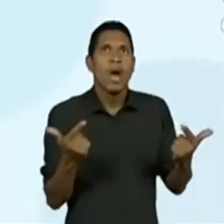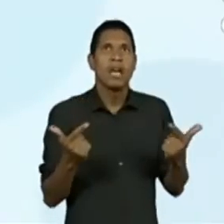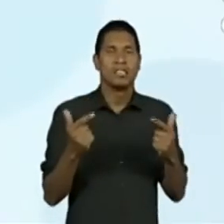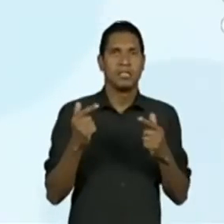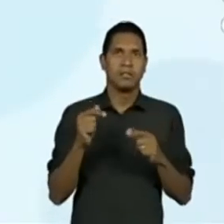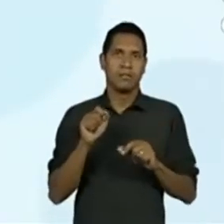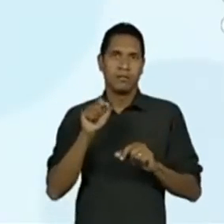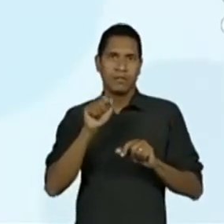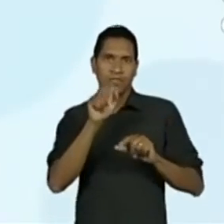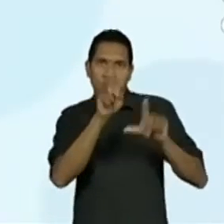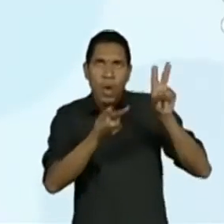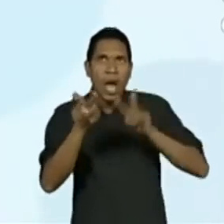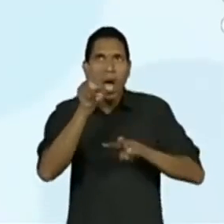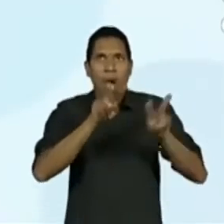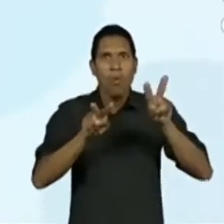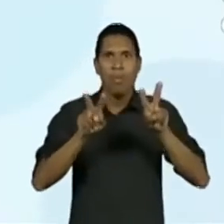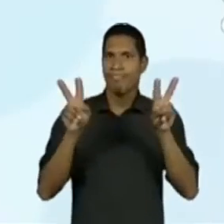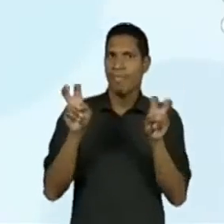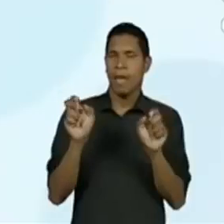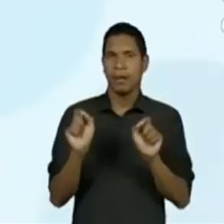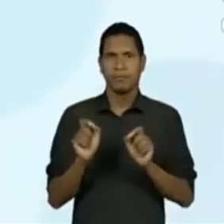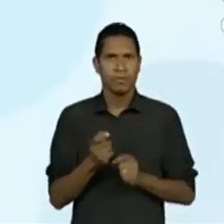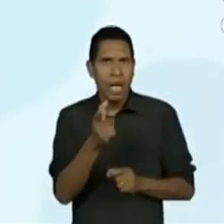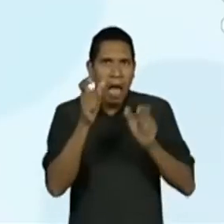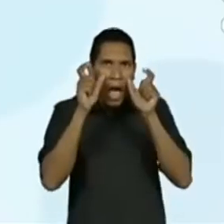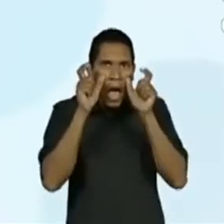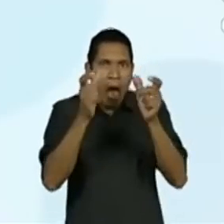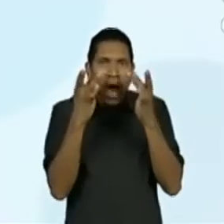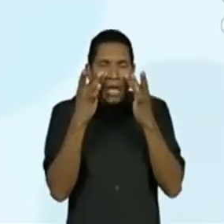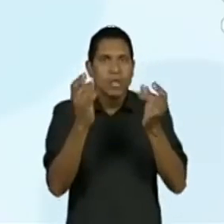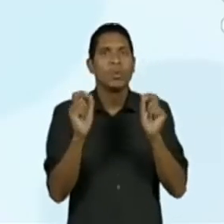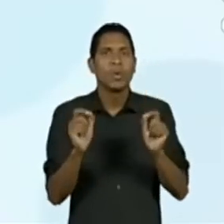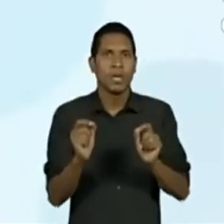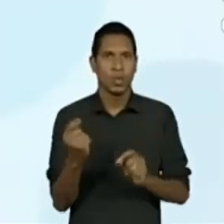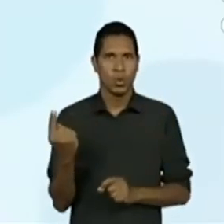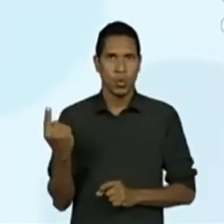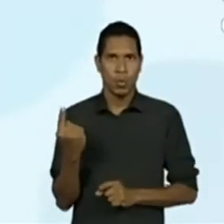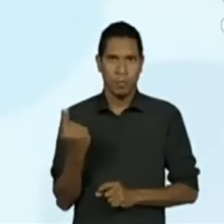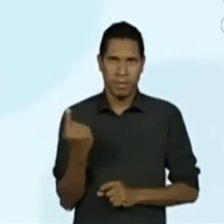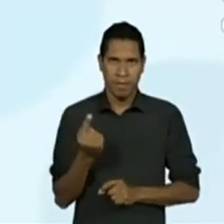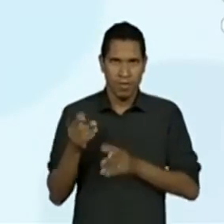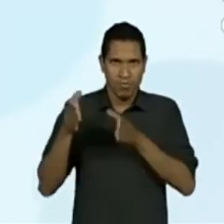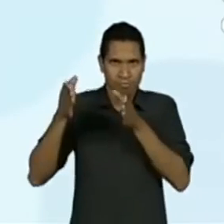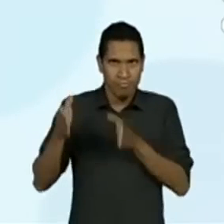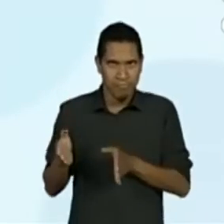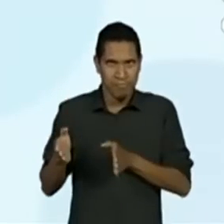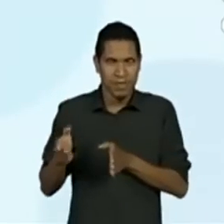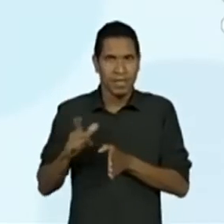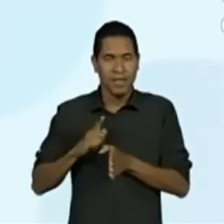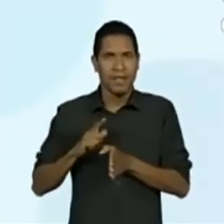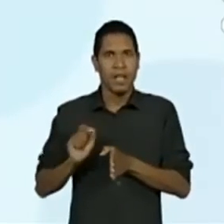tema. O que mais te chamou a atenção no primeiro poema, no universo?